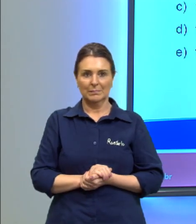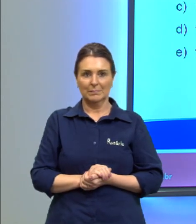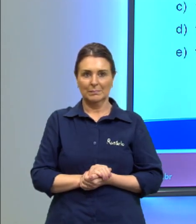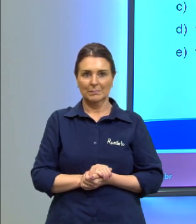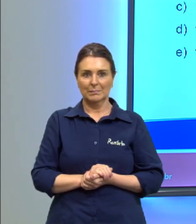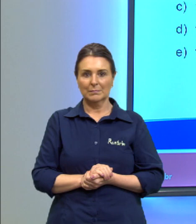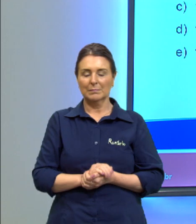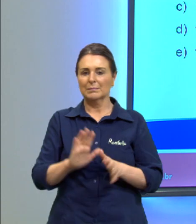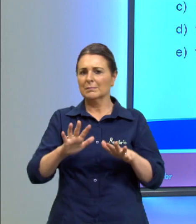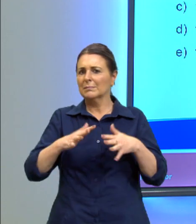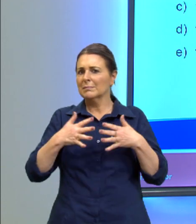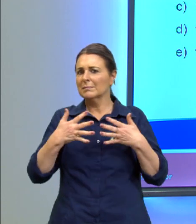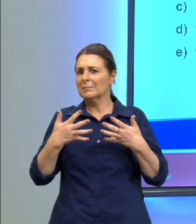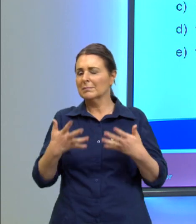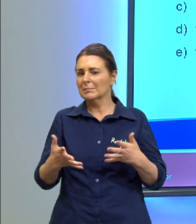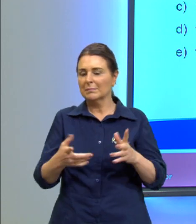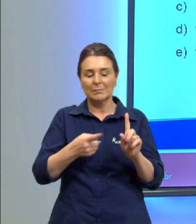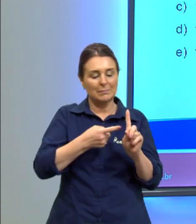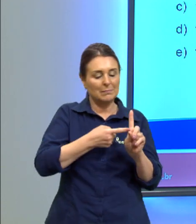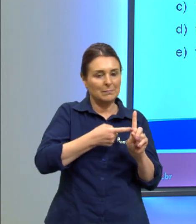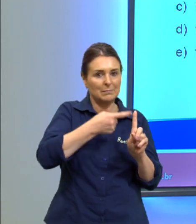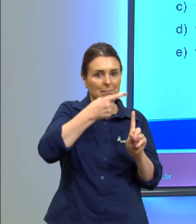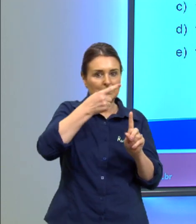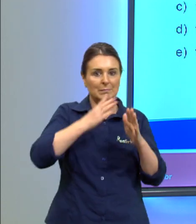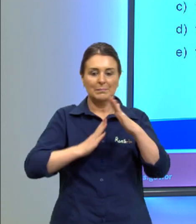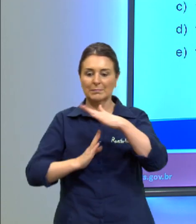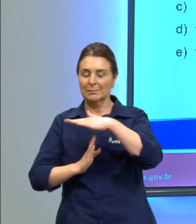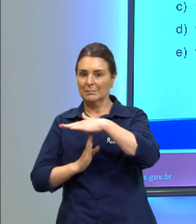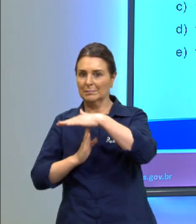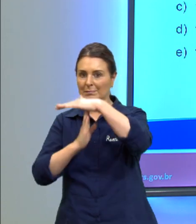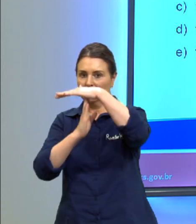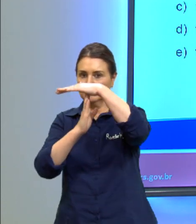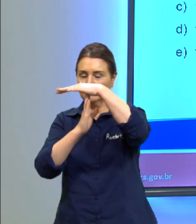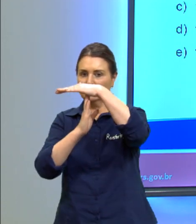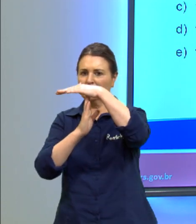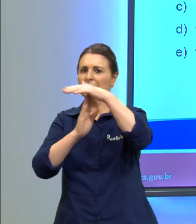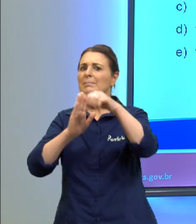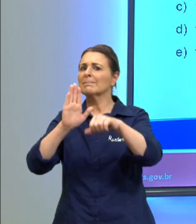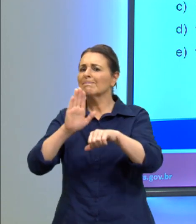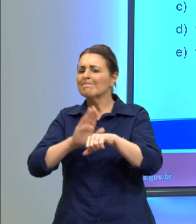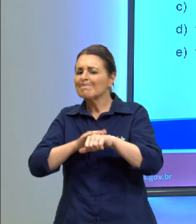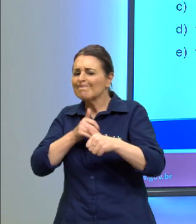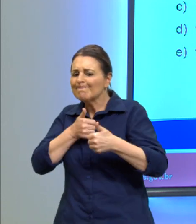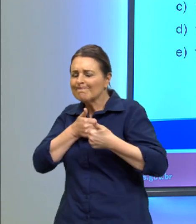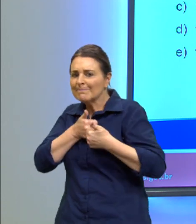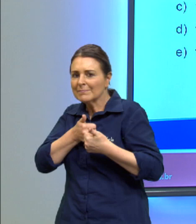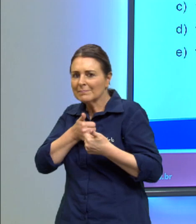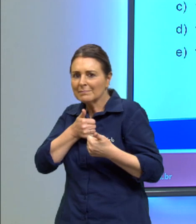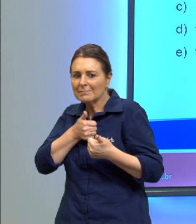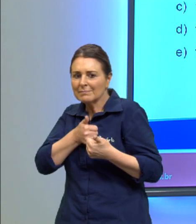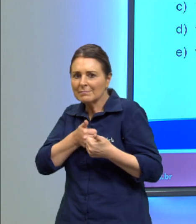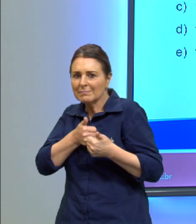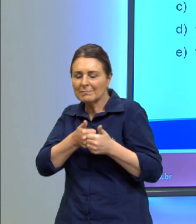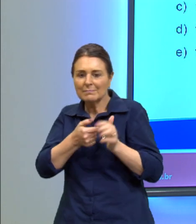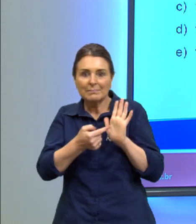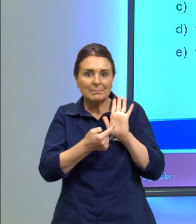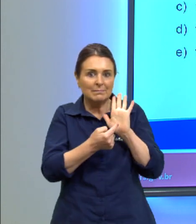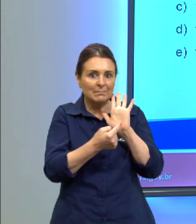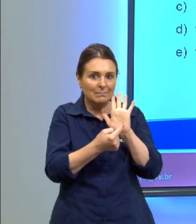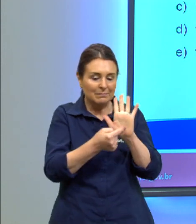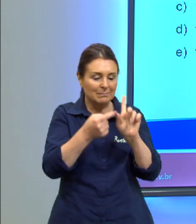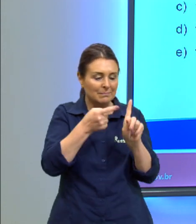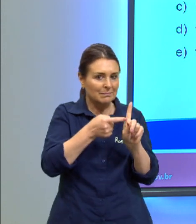qual é a temperatura máxima mais aproximada registrada nesse